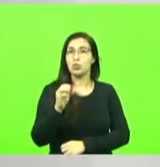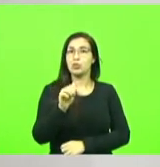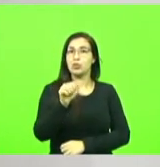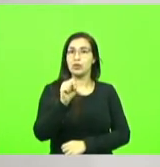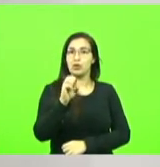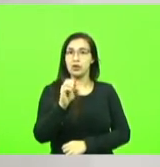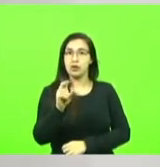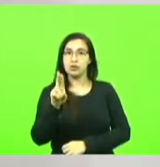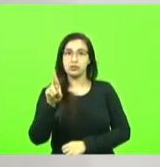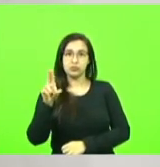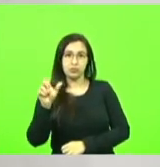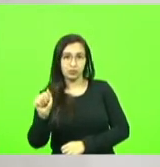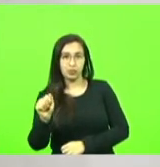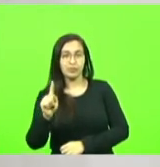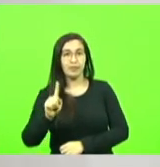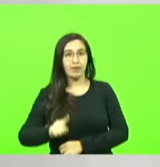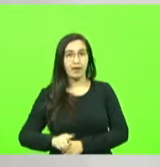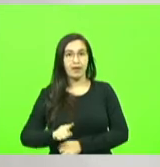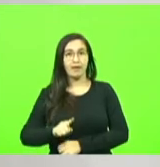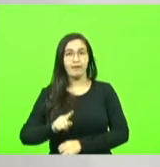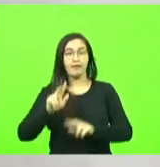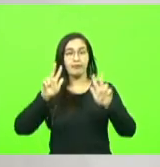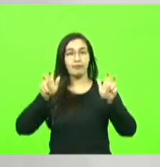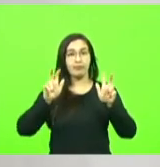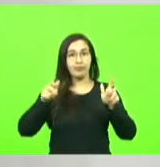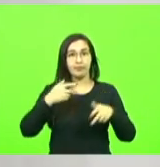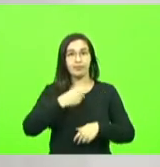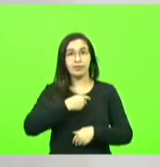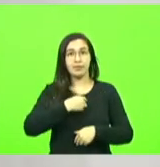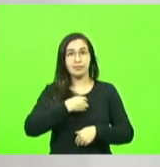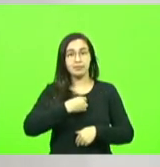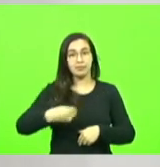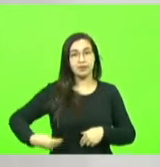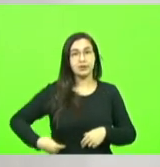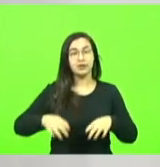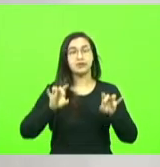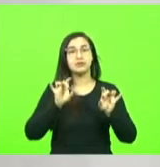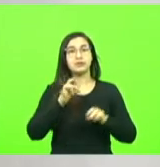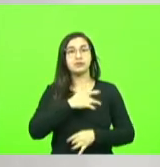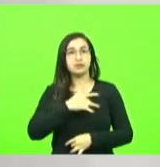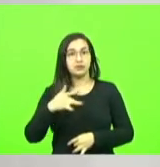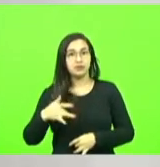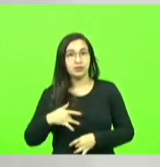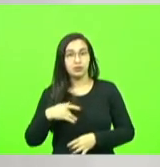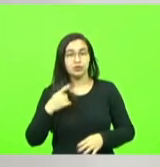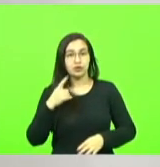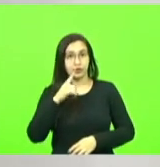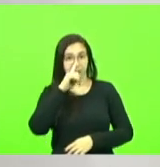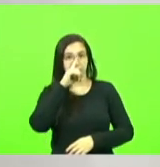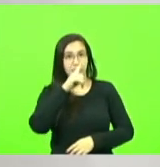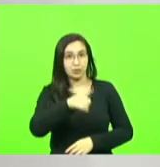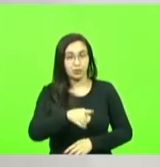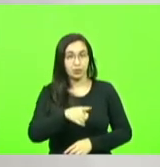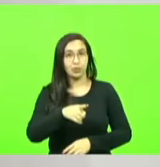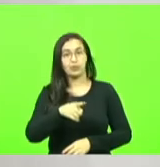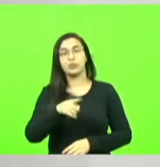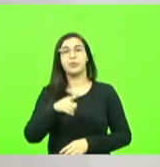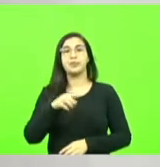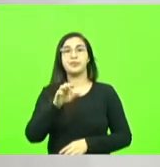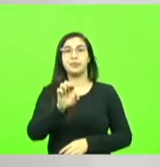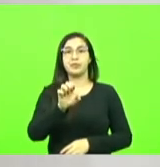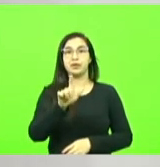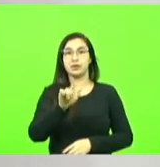do ministério da saúde que enviou os médicos doutor Eliezer Feitosa e doutor Leonardo Távora os quais